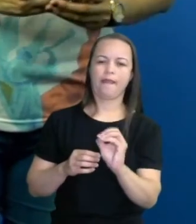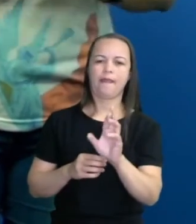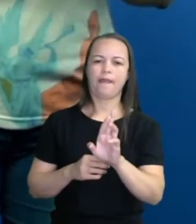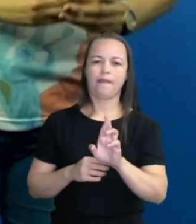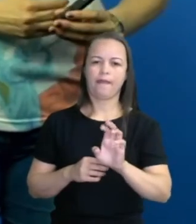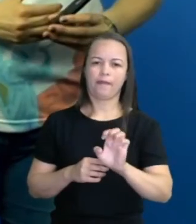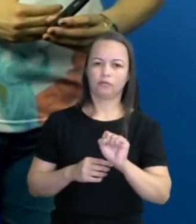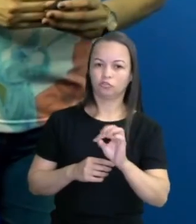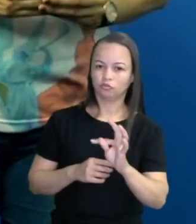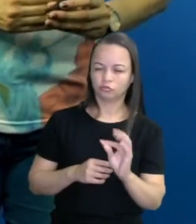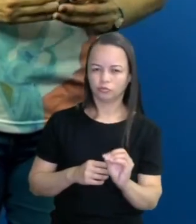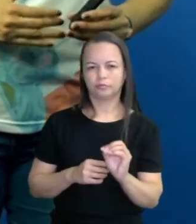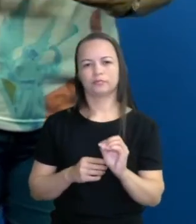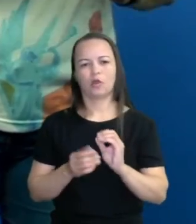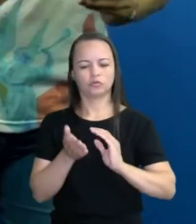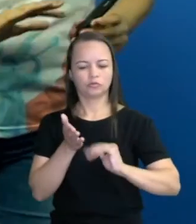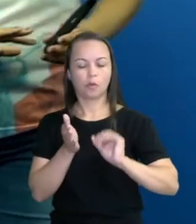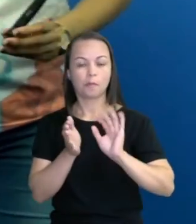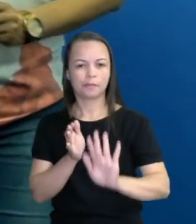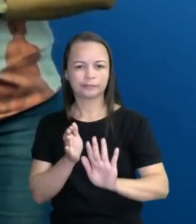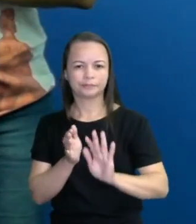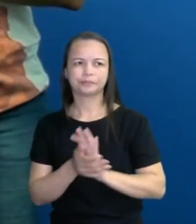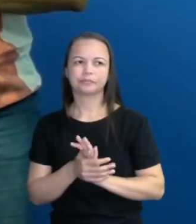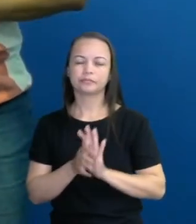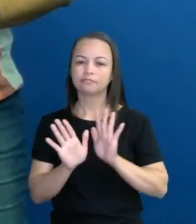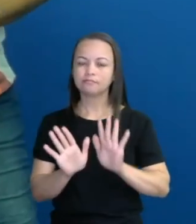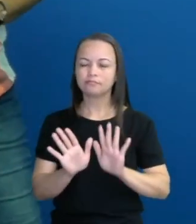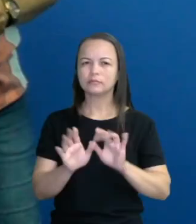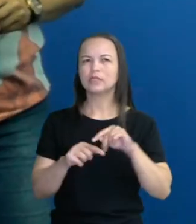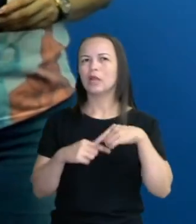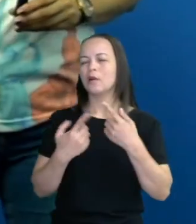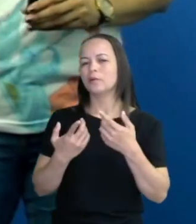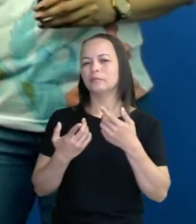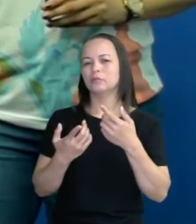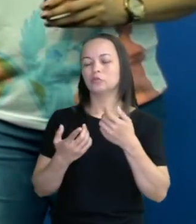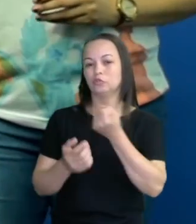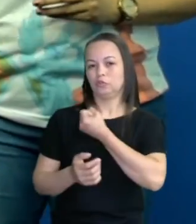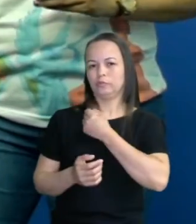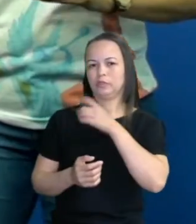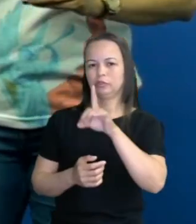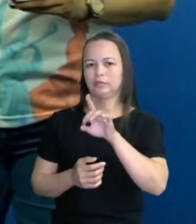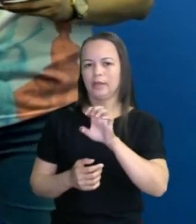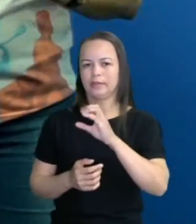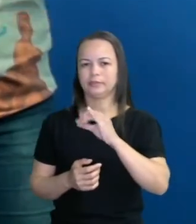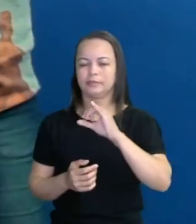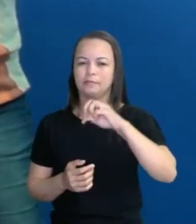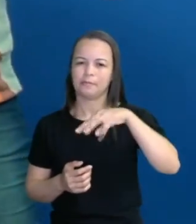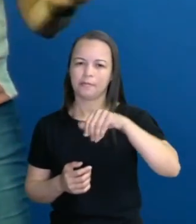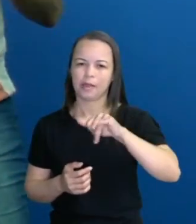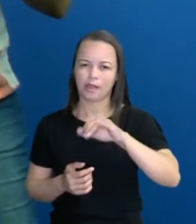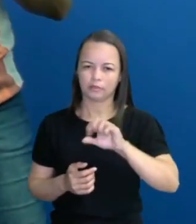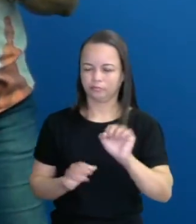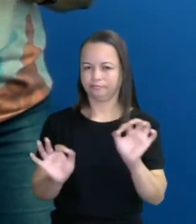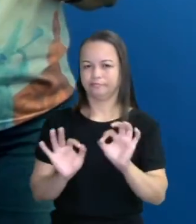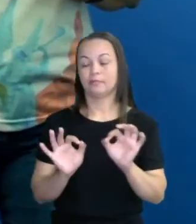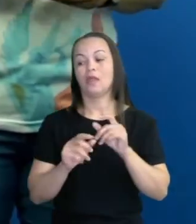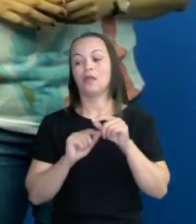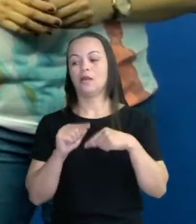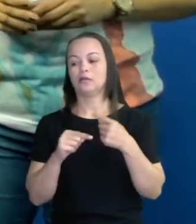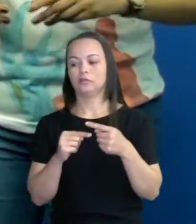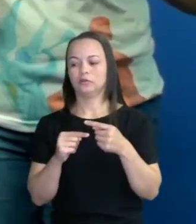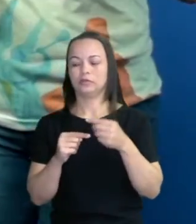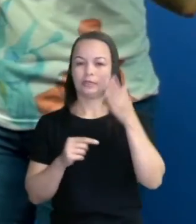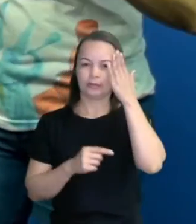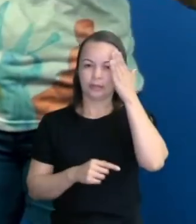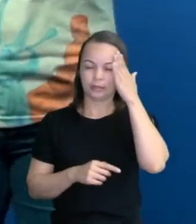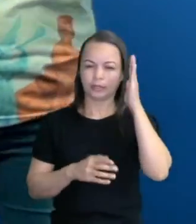Pode sobrar resto. Mas aí, eu não vou para o campo lá dos números decimais. Beleza? Deu para entender? Retificada o